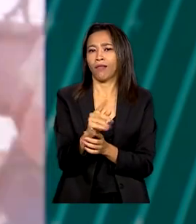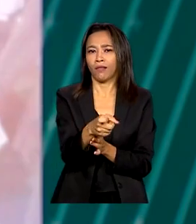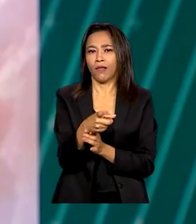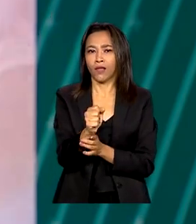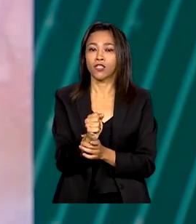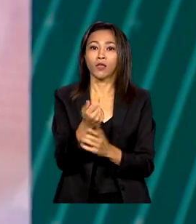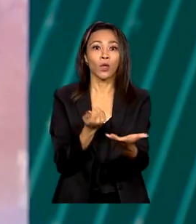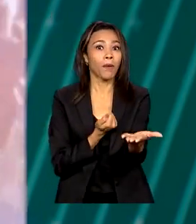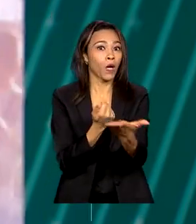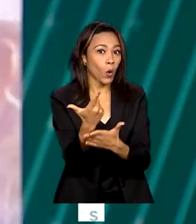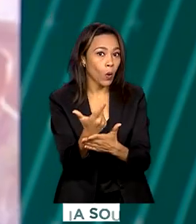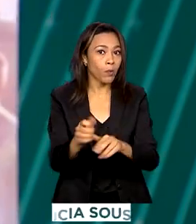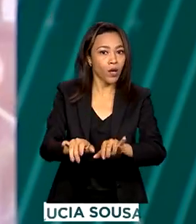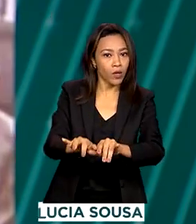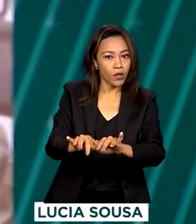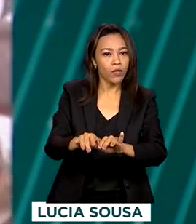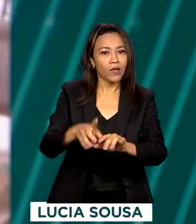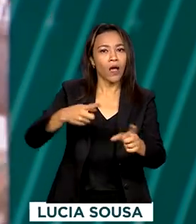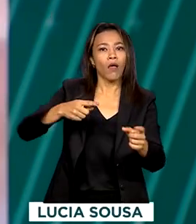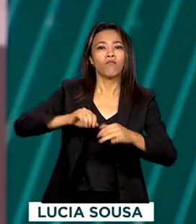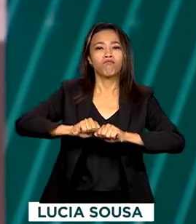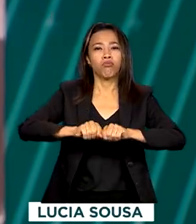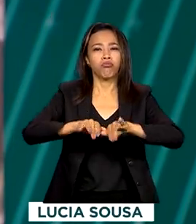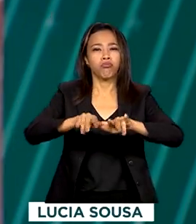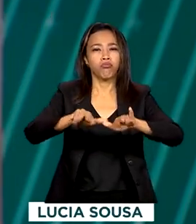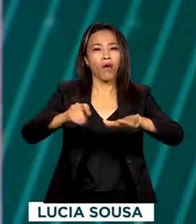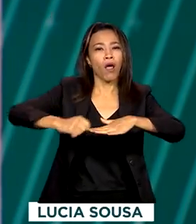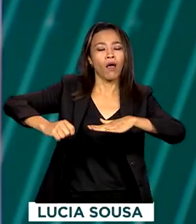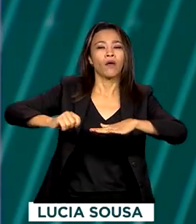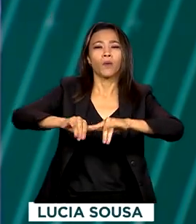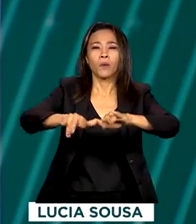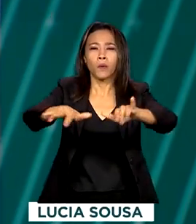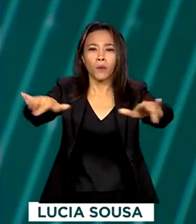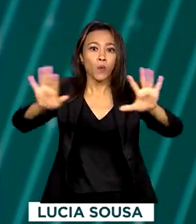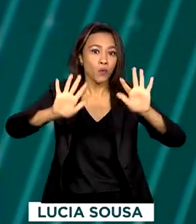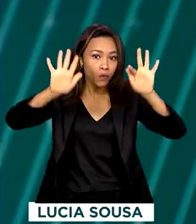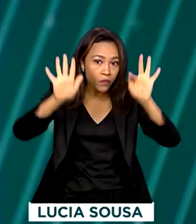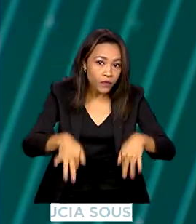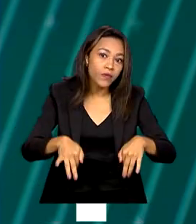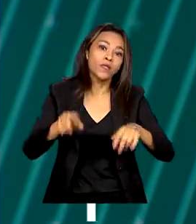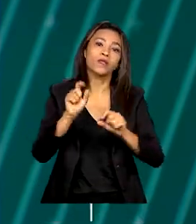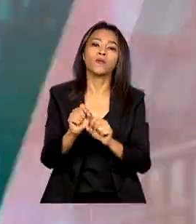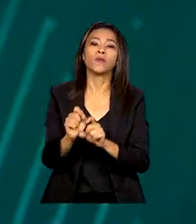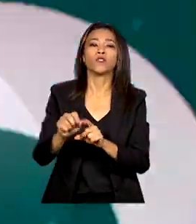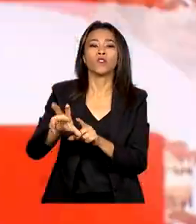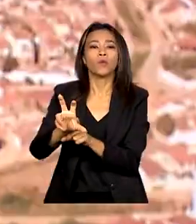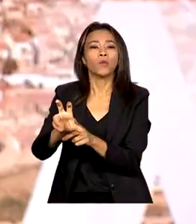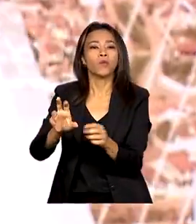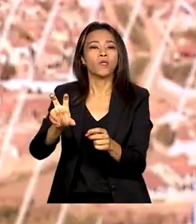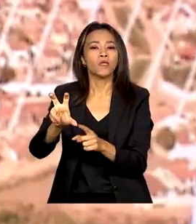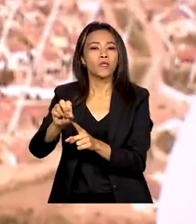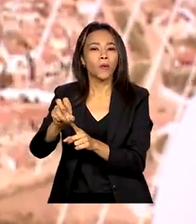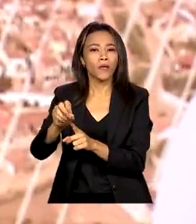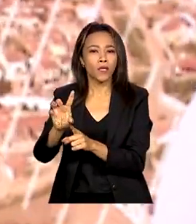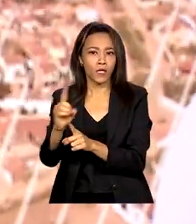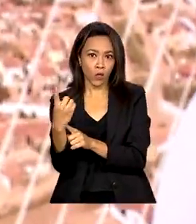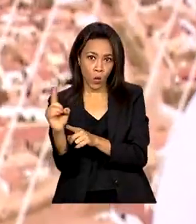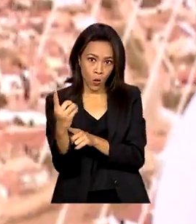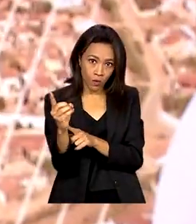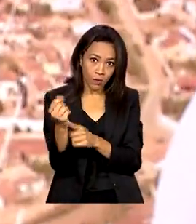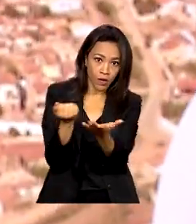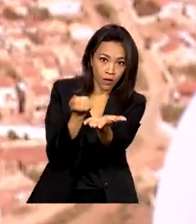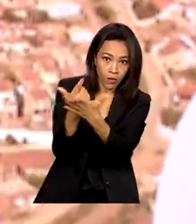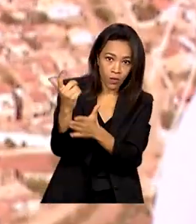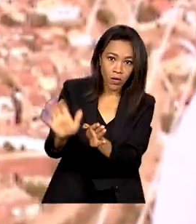Estão circulando em redes sociais notícias mencionando o fim da isenção de 50 dólares para compras online fora do país.